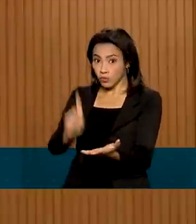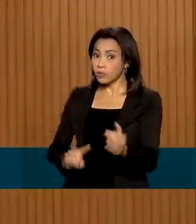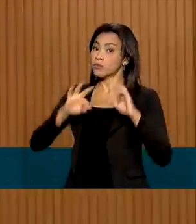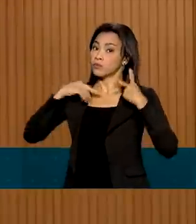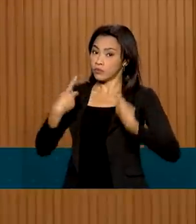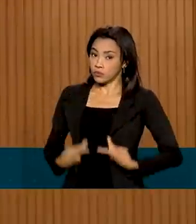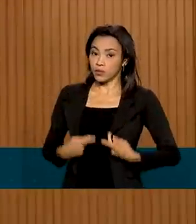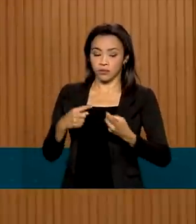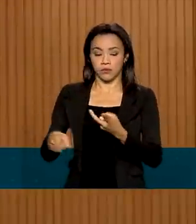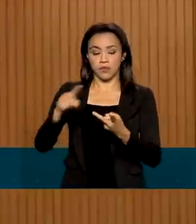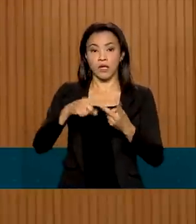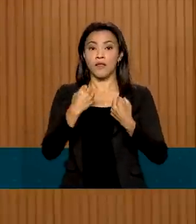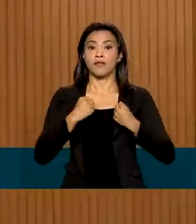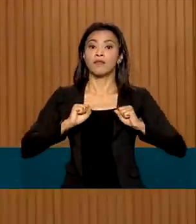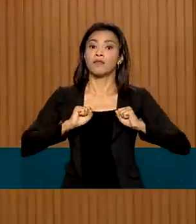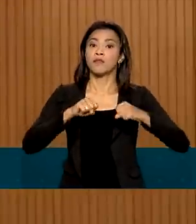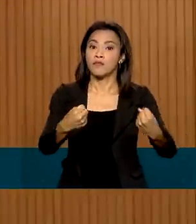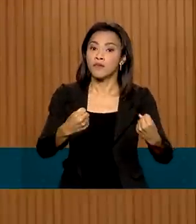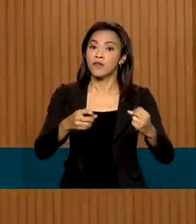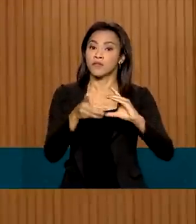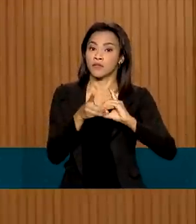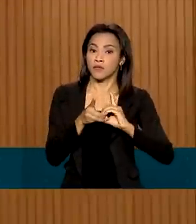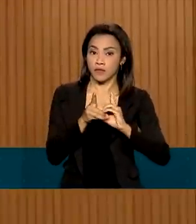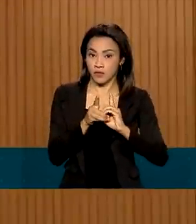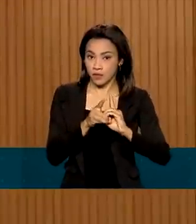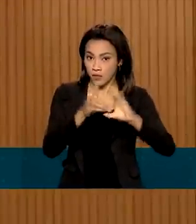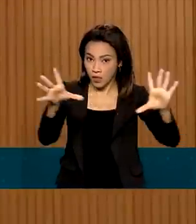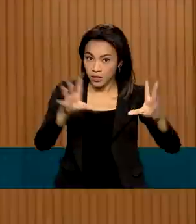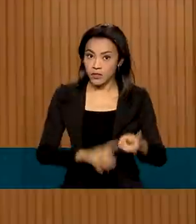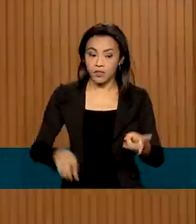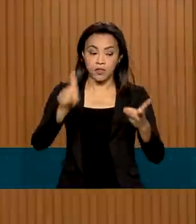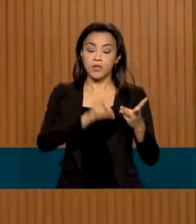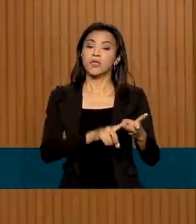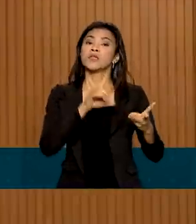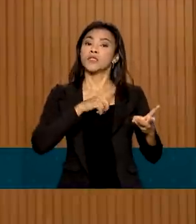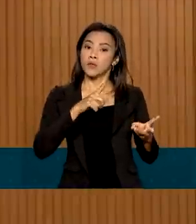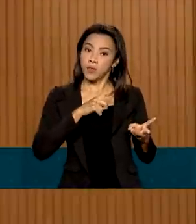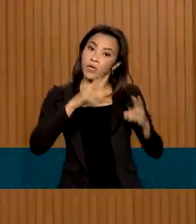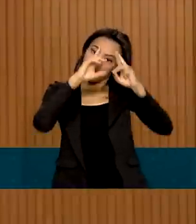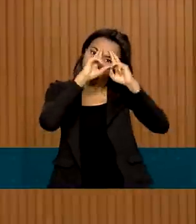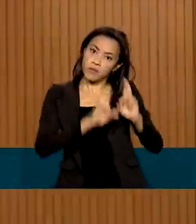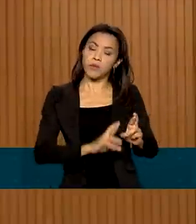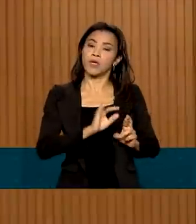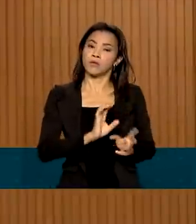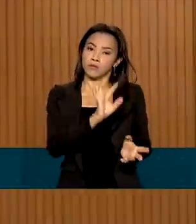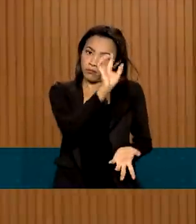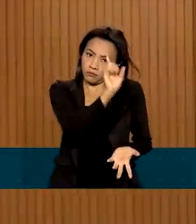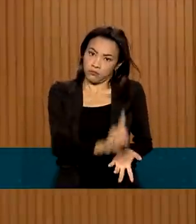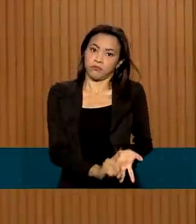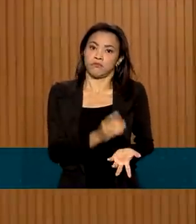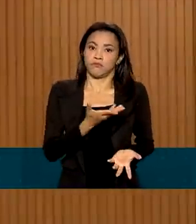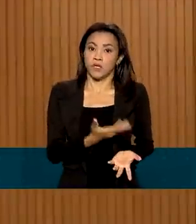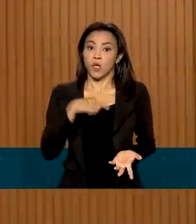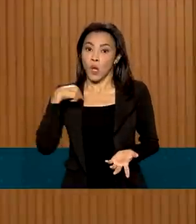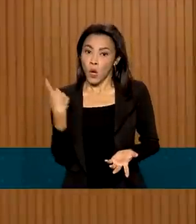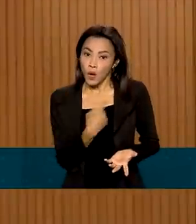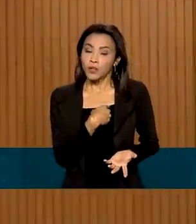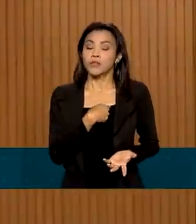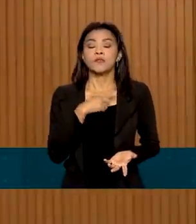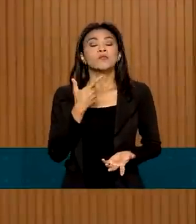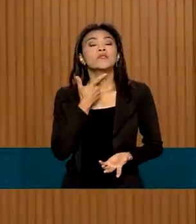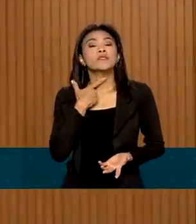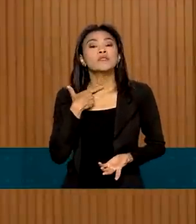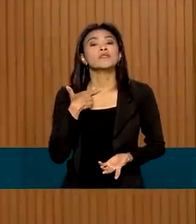defesa da democracia e com o pleno funcionamento do Estado de Direito. Reiteramos nosso desejo